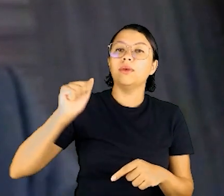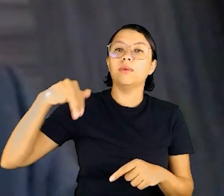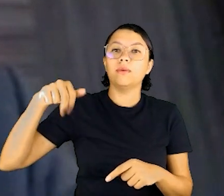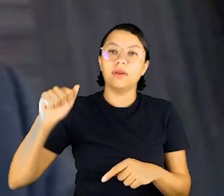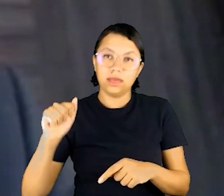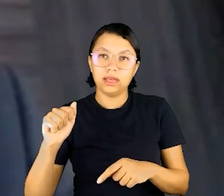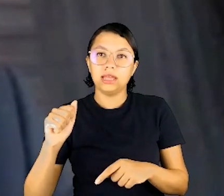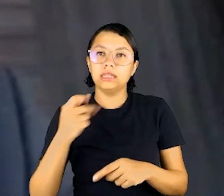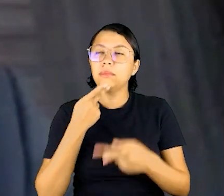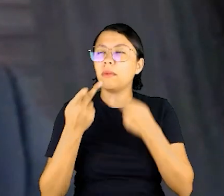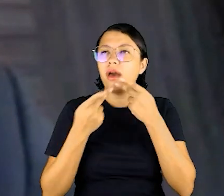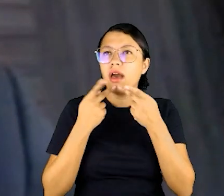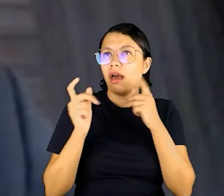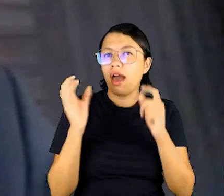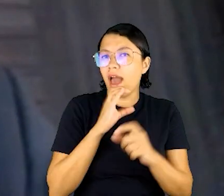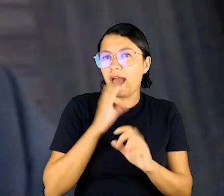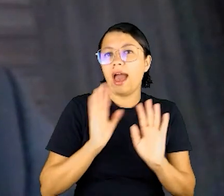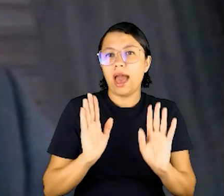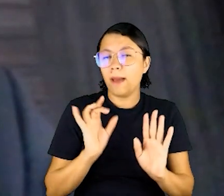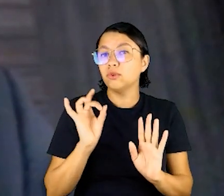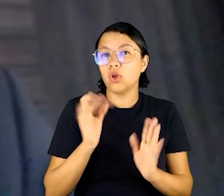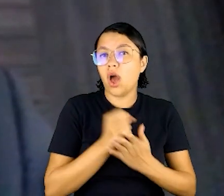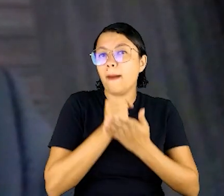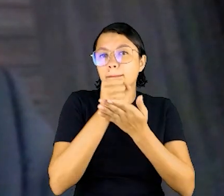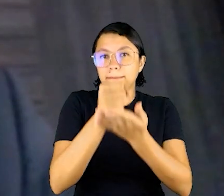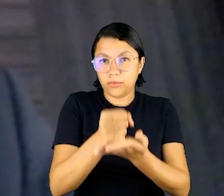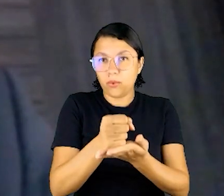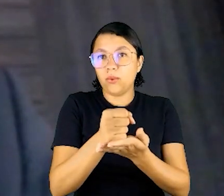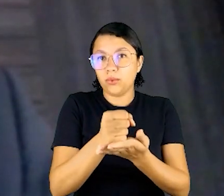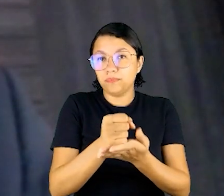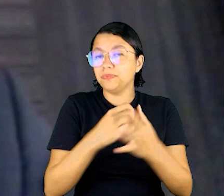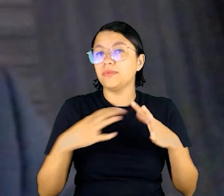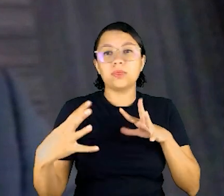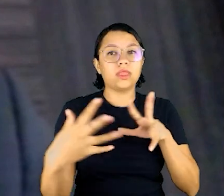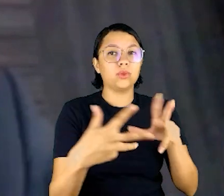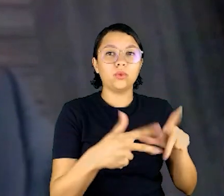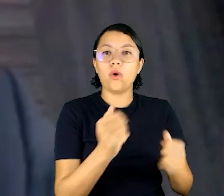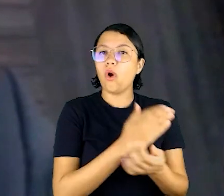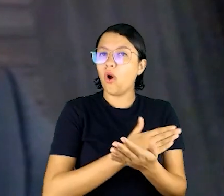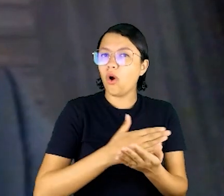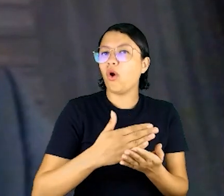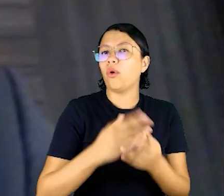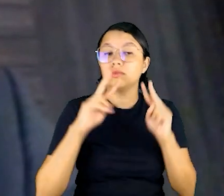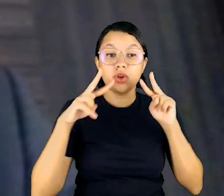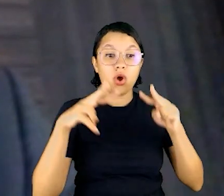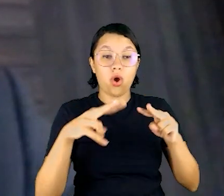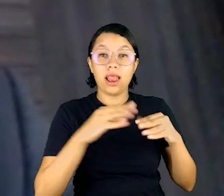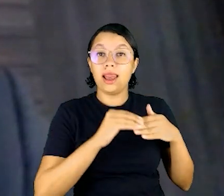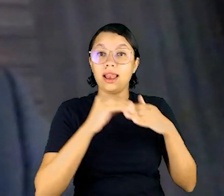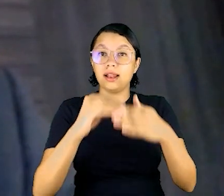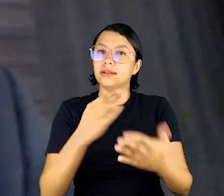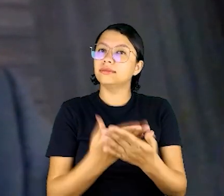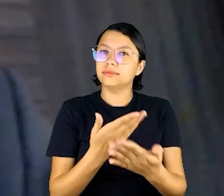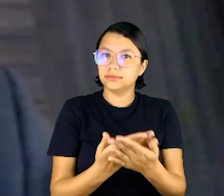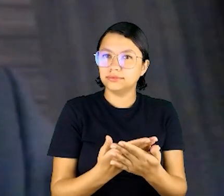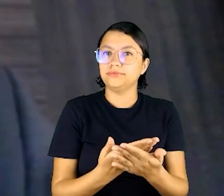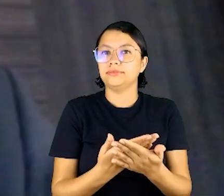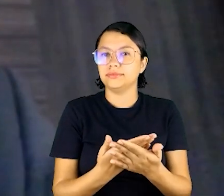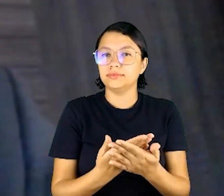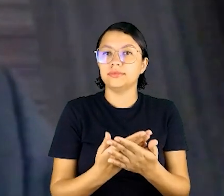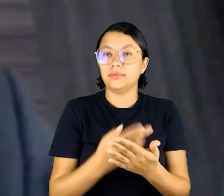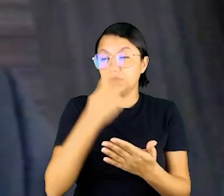Analia Ferraz. Palavras serão breves também, presidente, apenas de apoio a toda iniciativa que vise levar